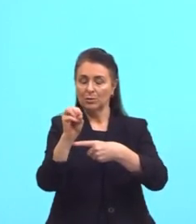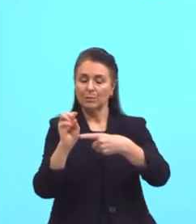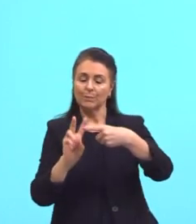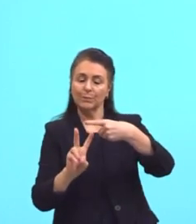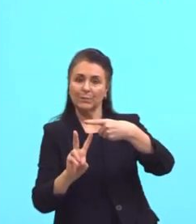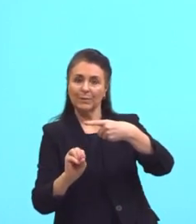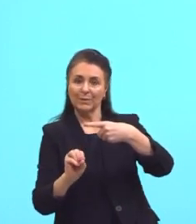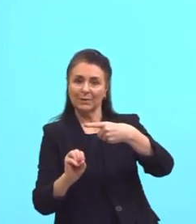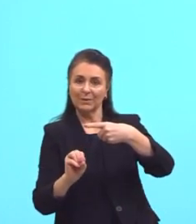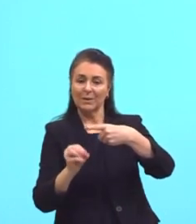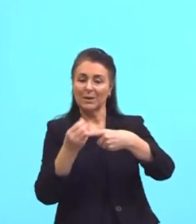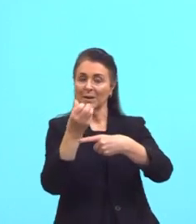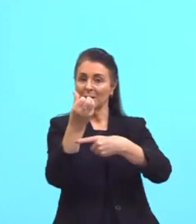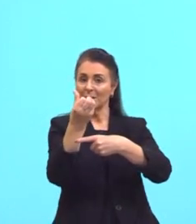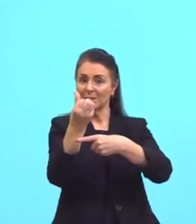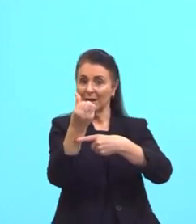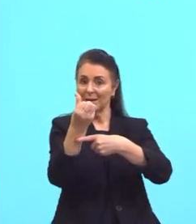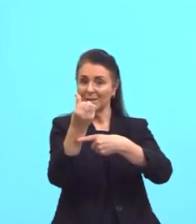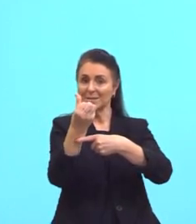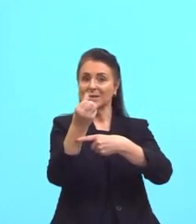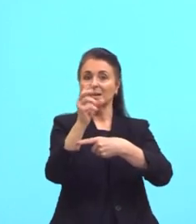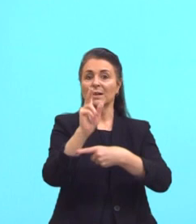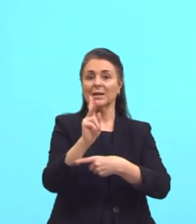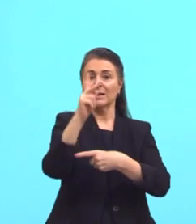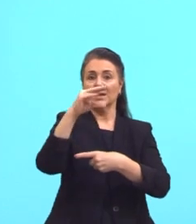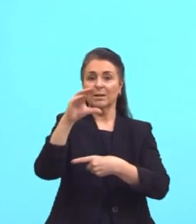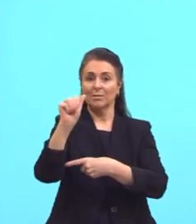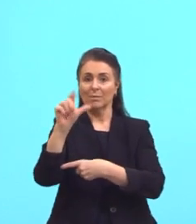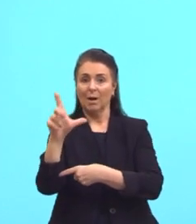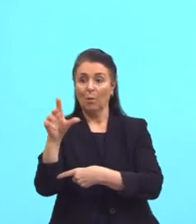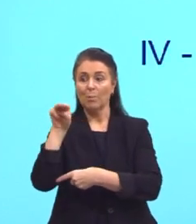coisa do que 6 quilocalorias por minuto.